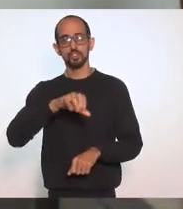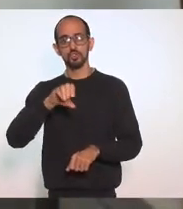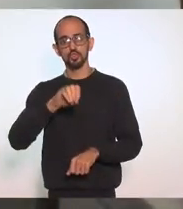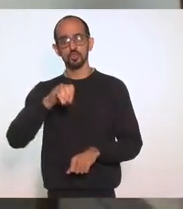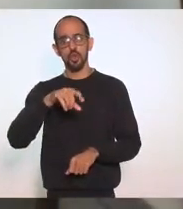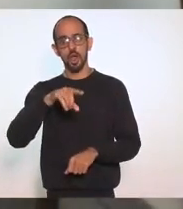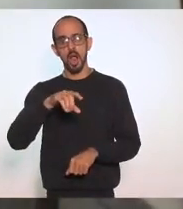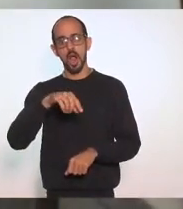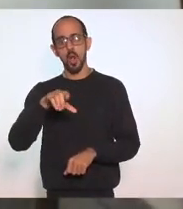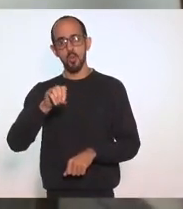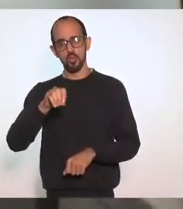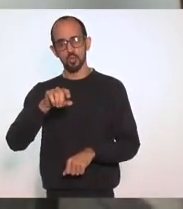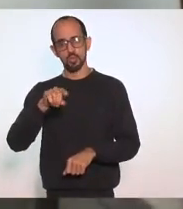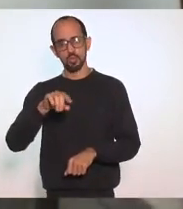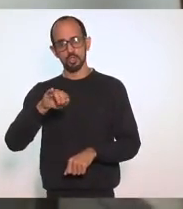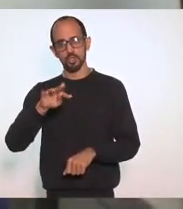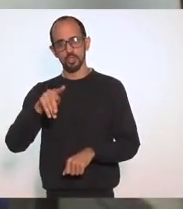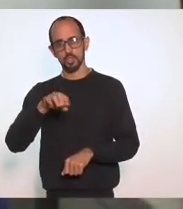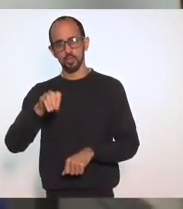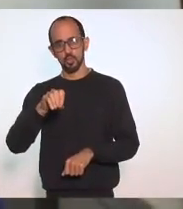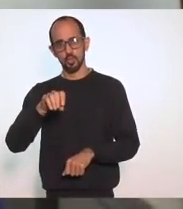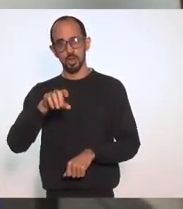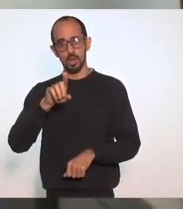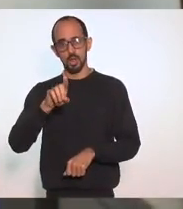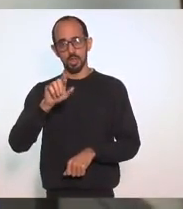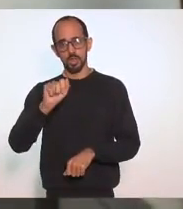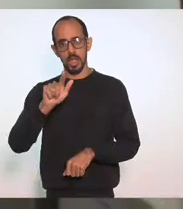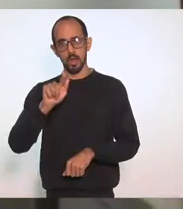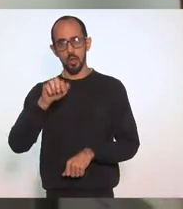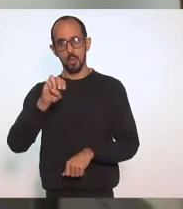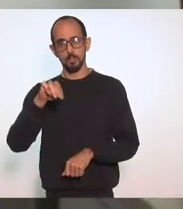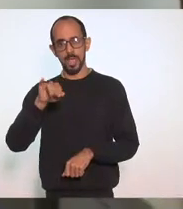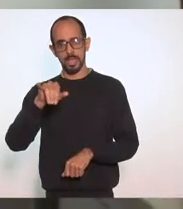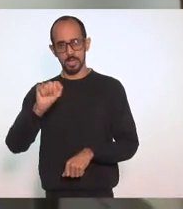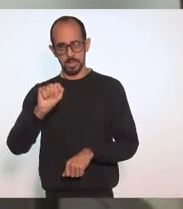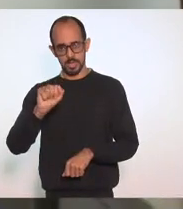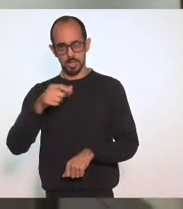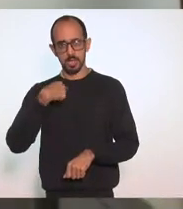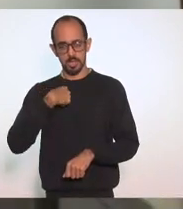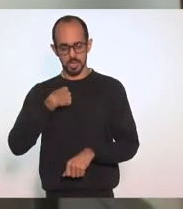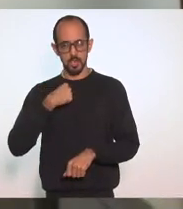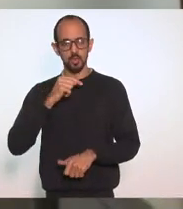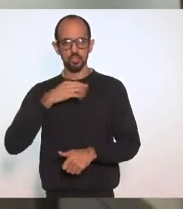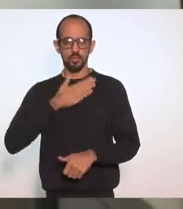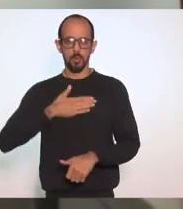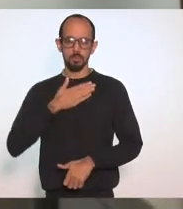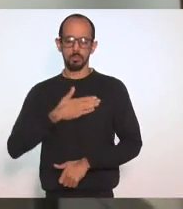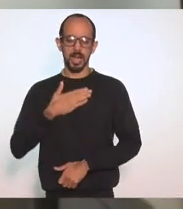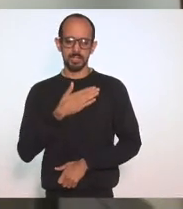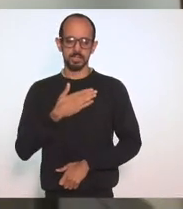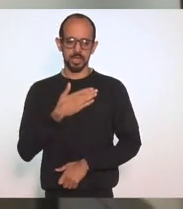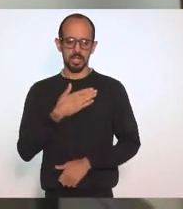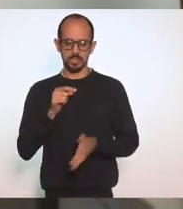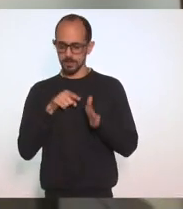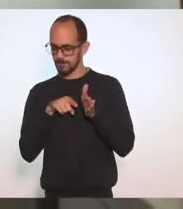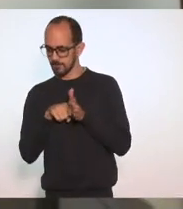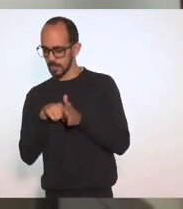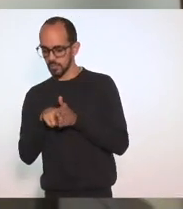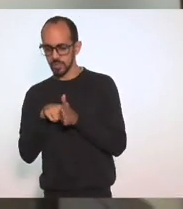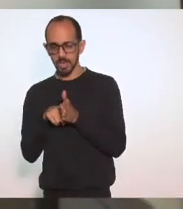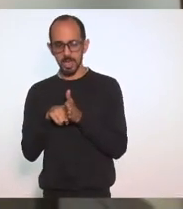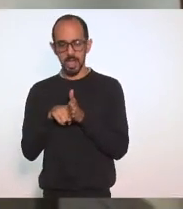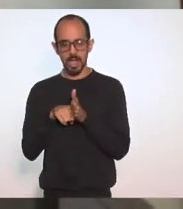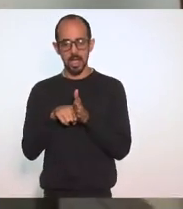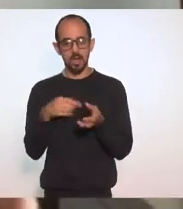Eu tive Aqui O prazer O prazer Deputada Mônica Francisco De verificar Como a Assembleia